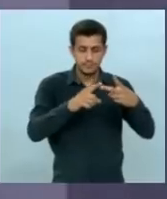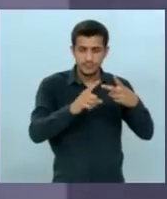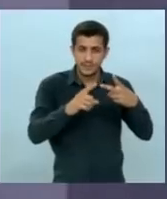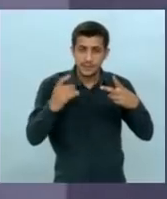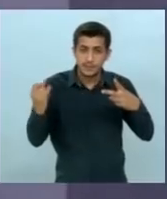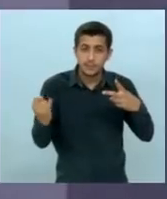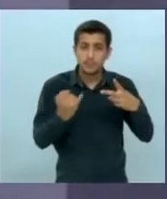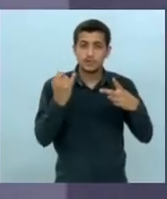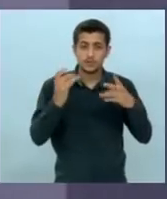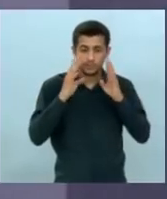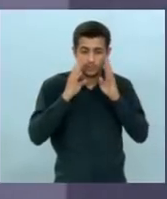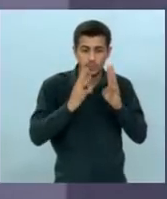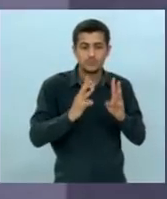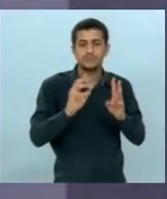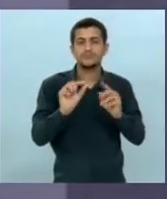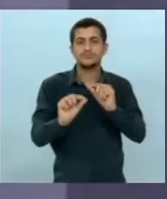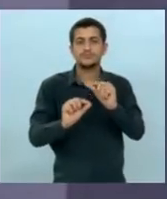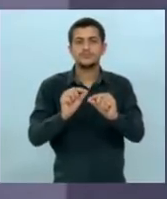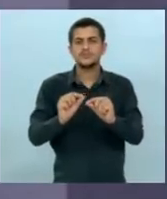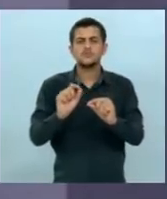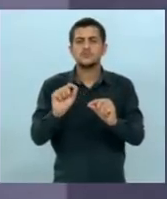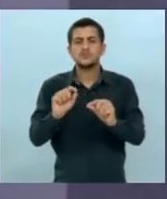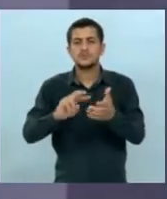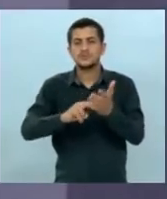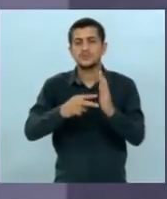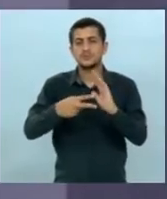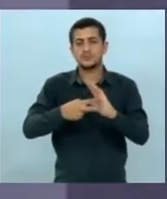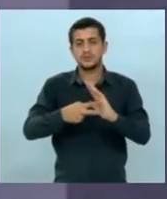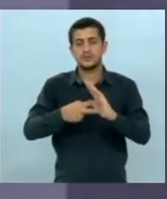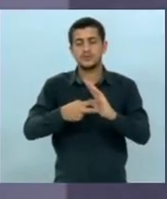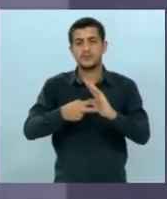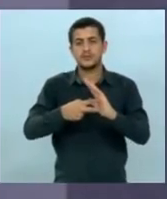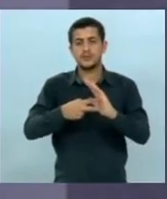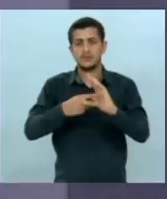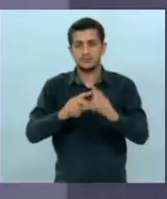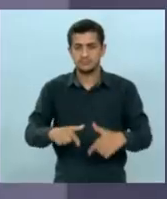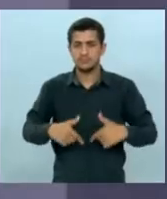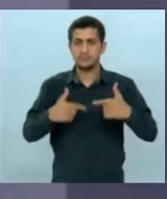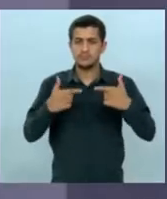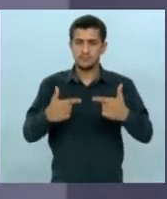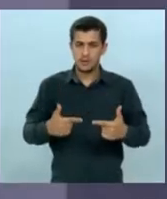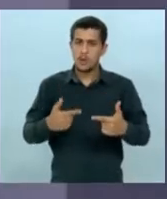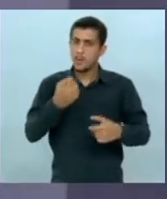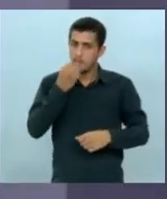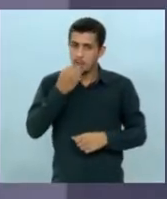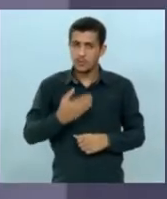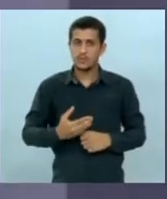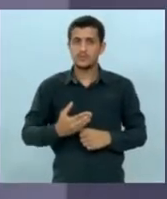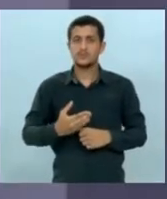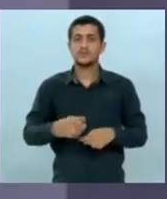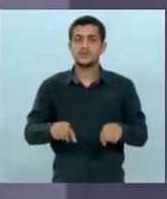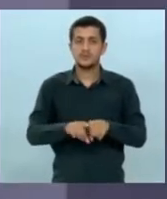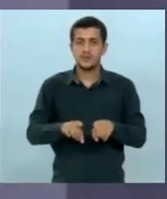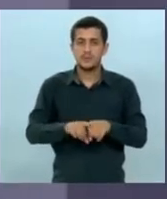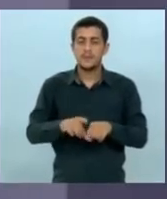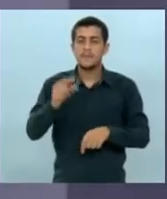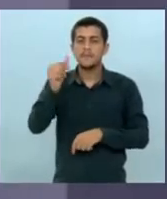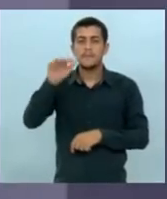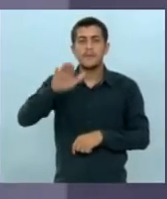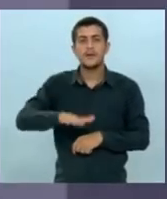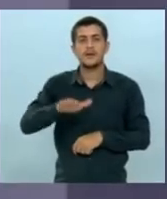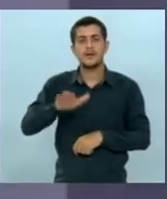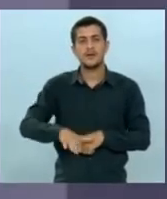Prioridade. Prioridade significa uma atuação eficiente, uma atuação barata,